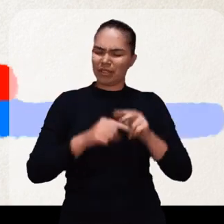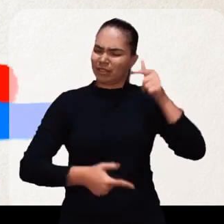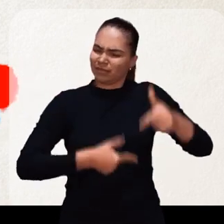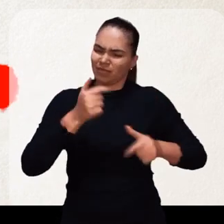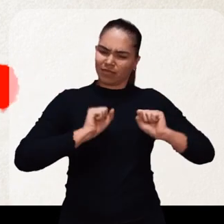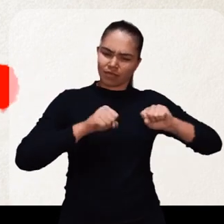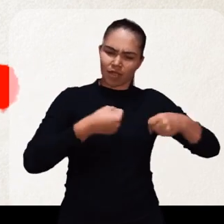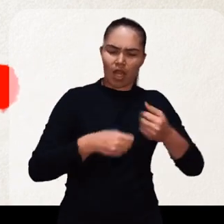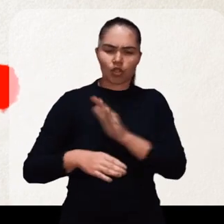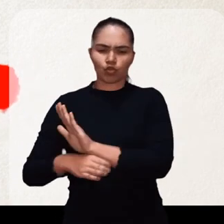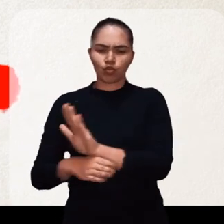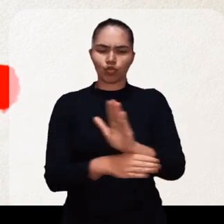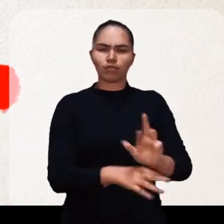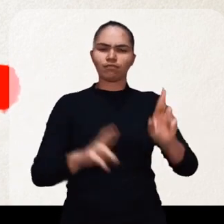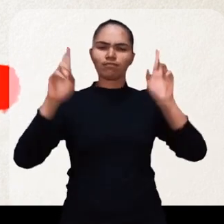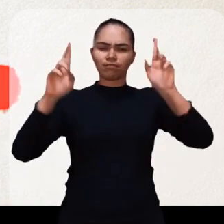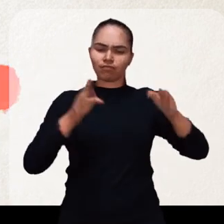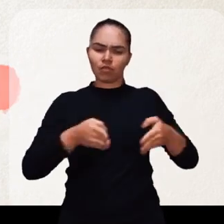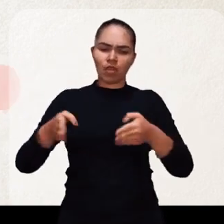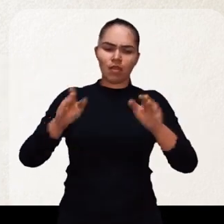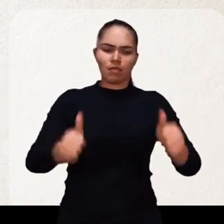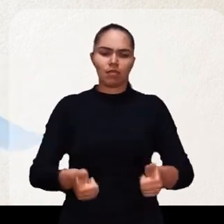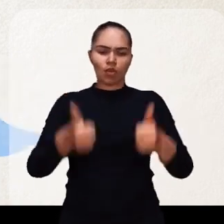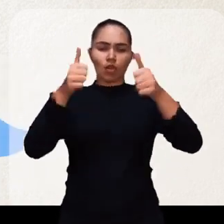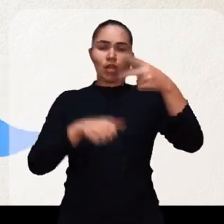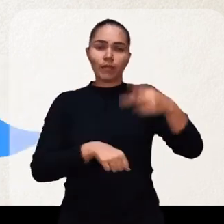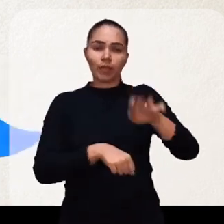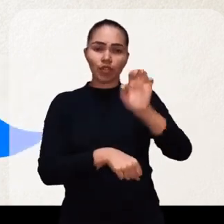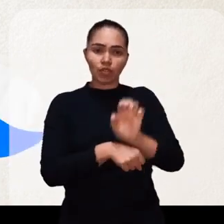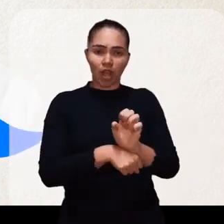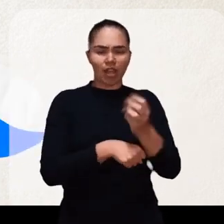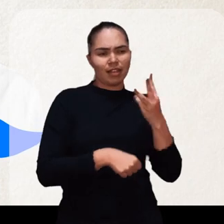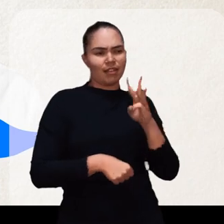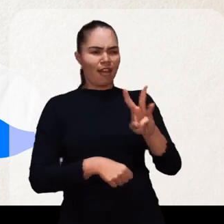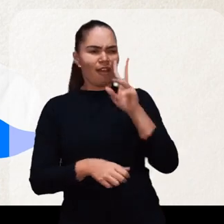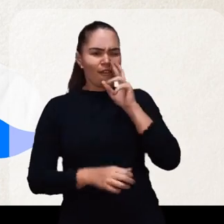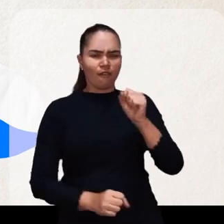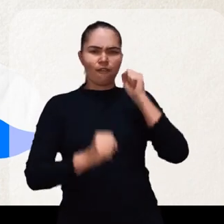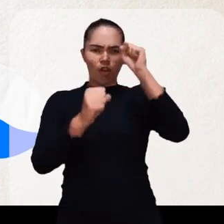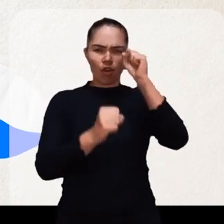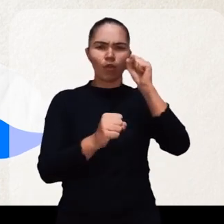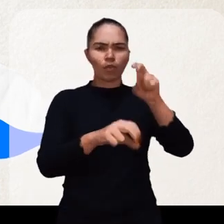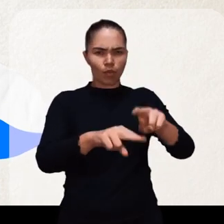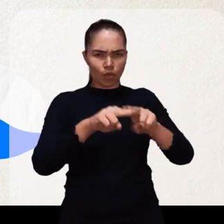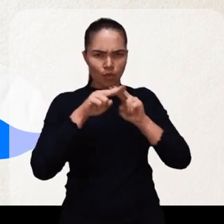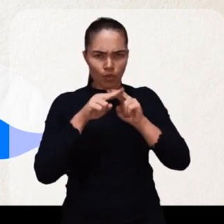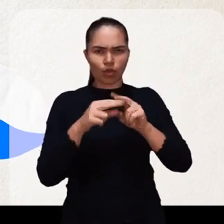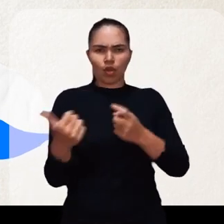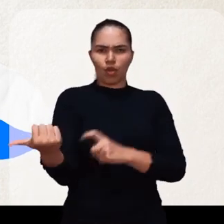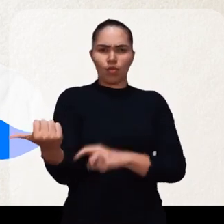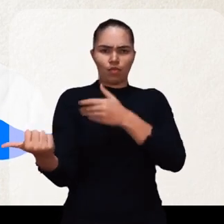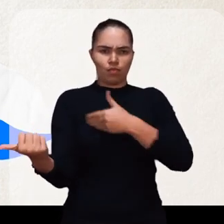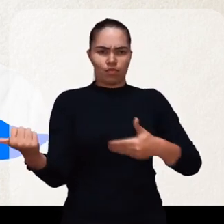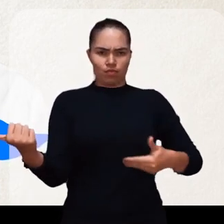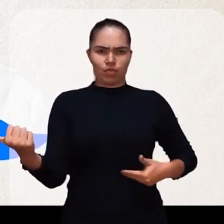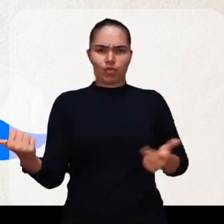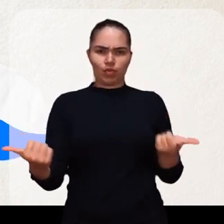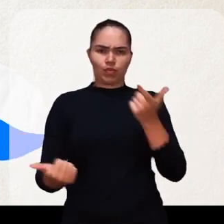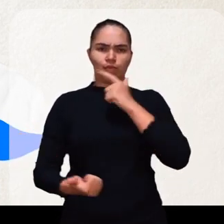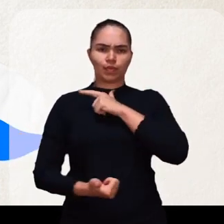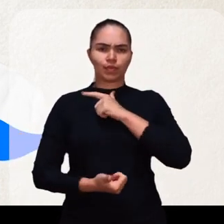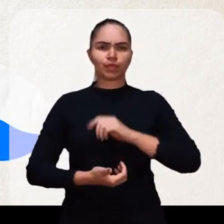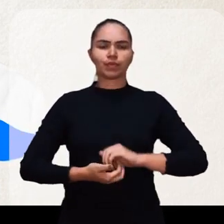Pela gente se dedicou e pra esperança deu norte O Ceará três vezes mais forte é com